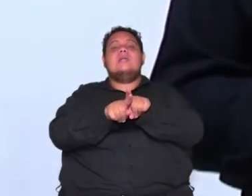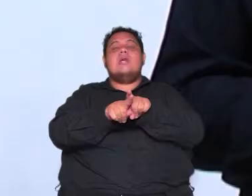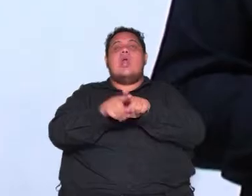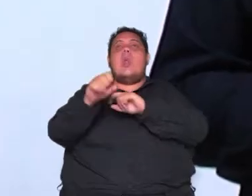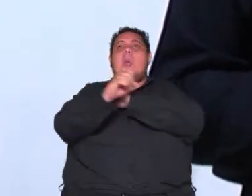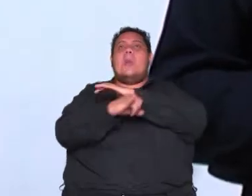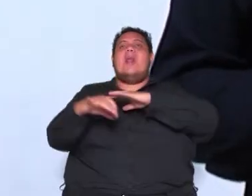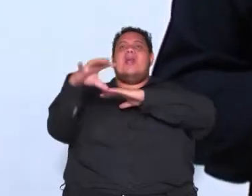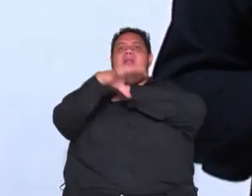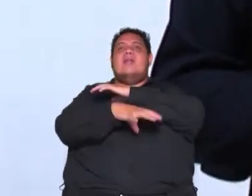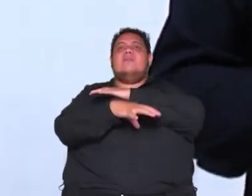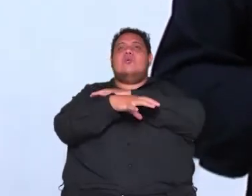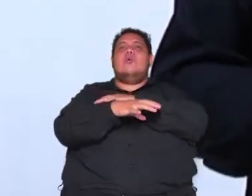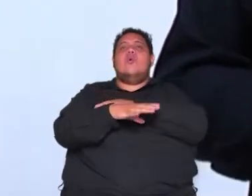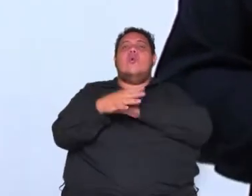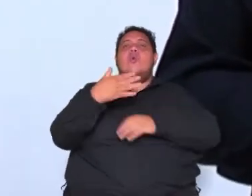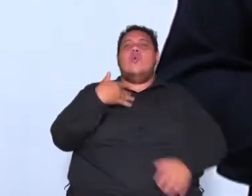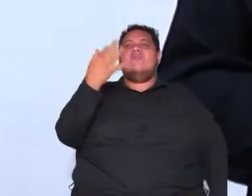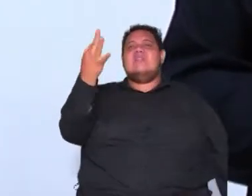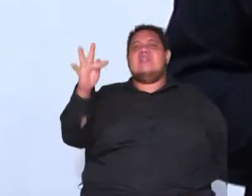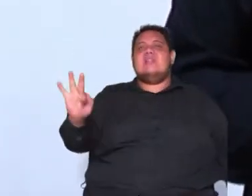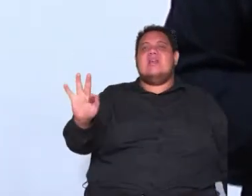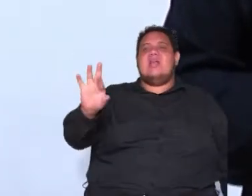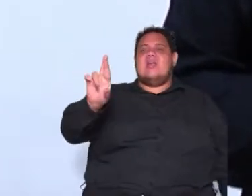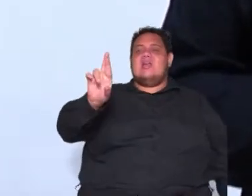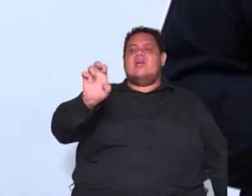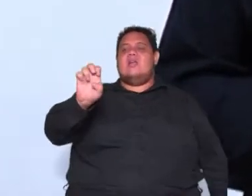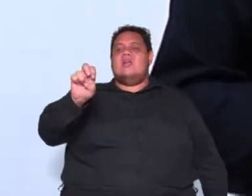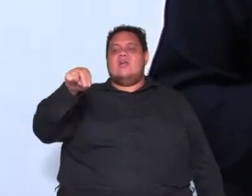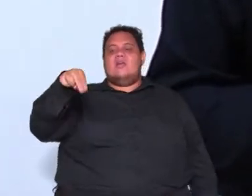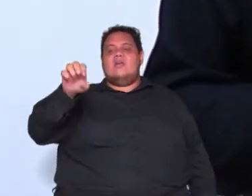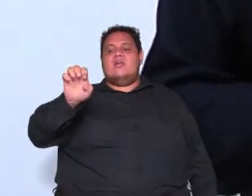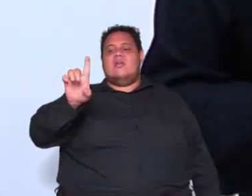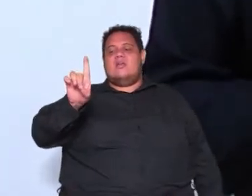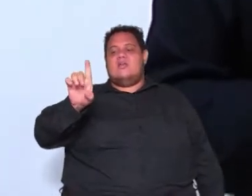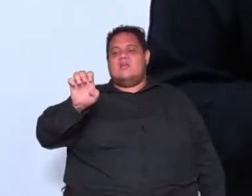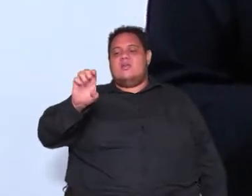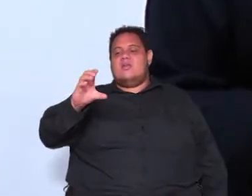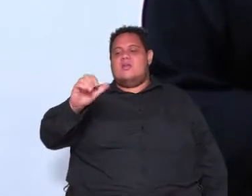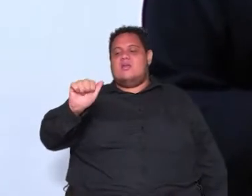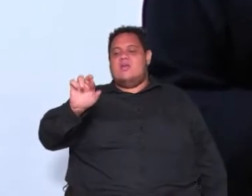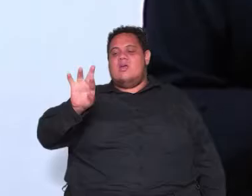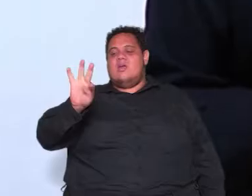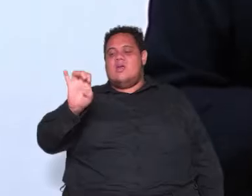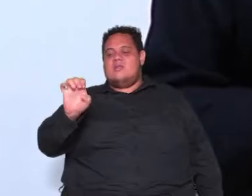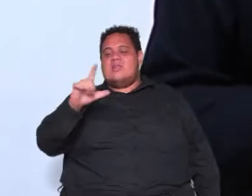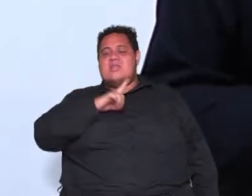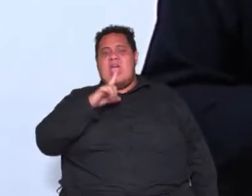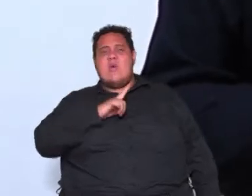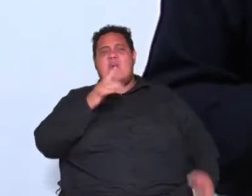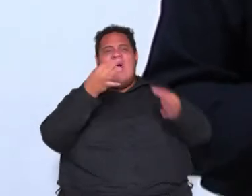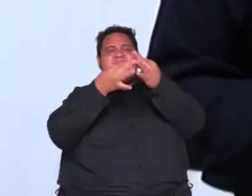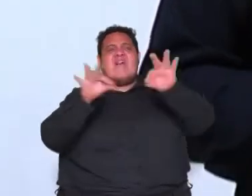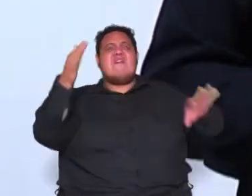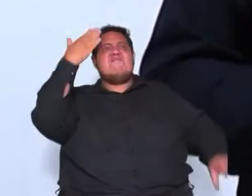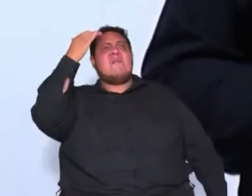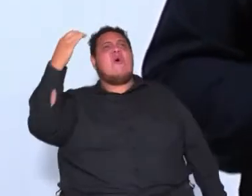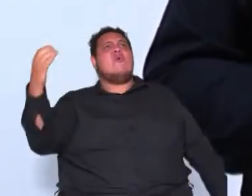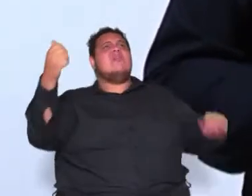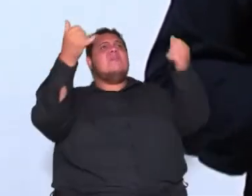iluminismo um cara um francês chamado René Descartes tem uma frase famosa dele que ele dizia assim